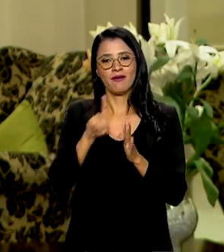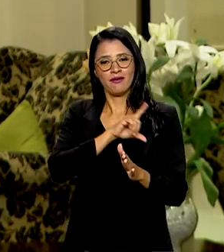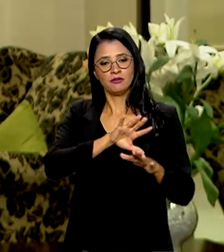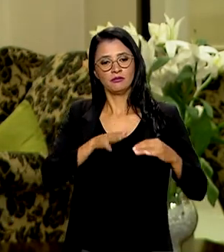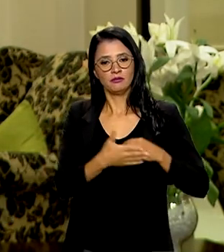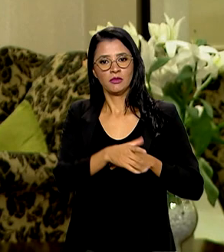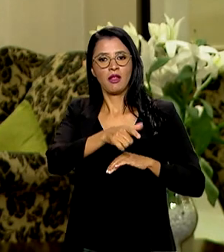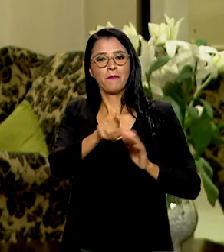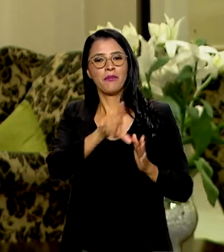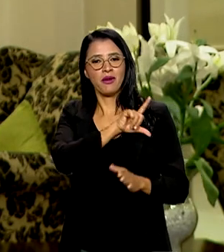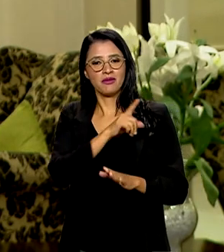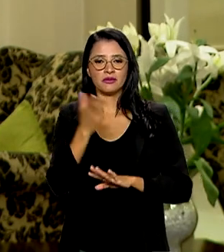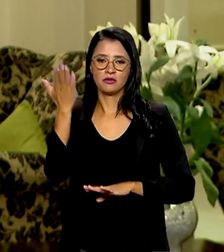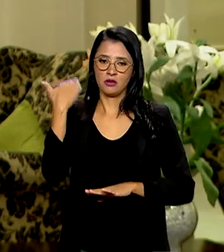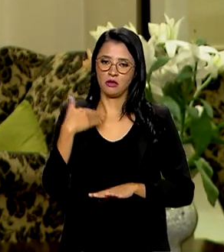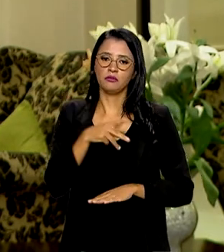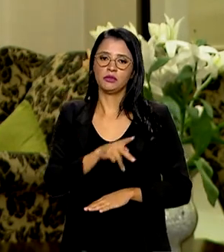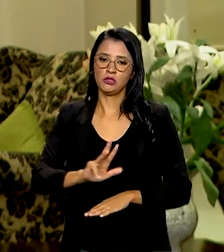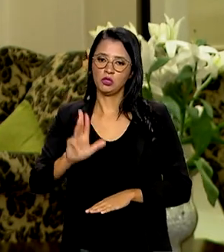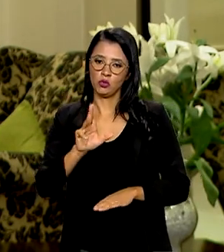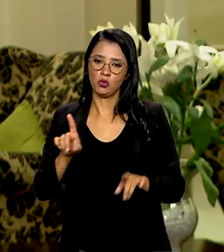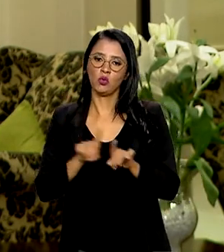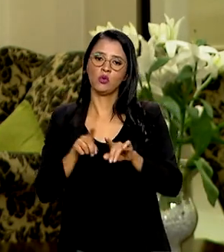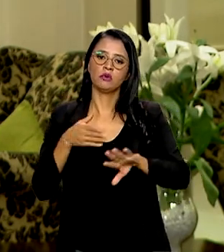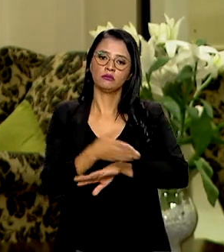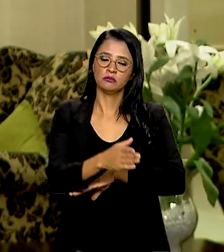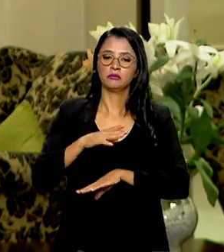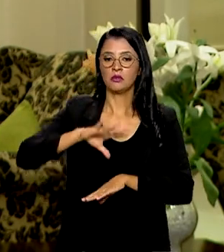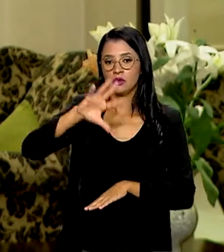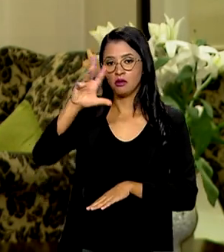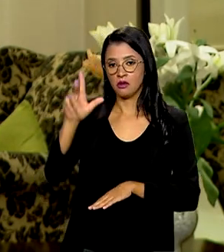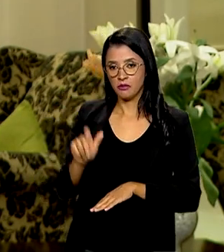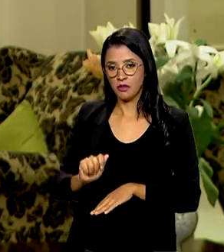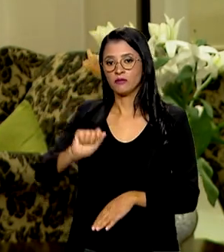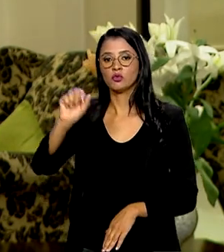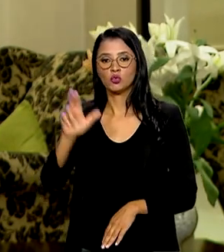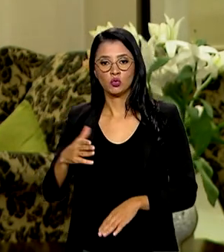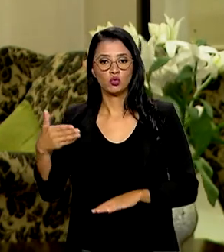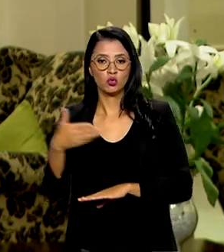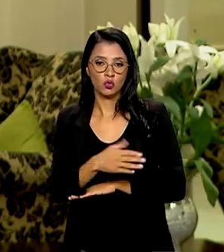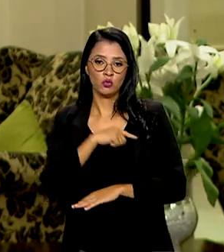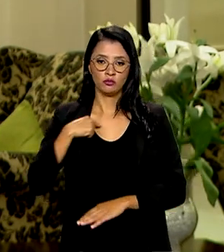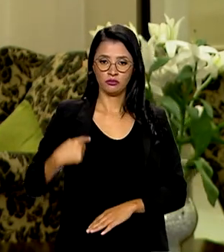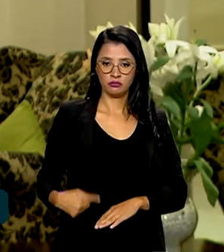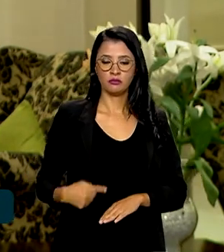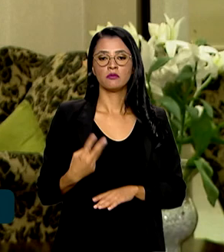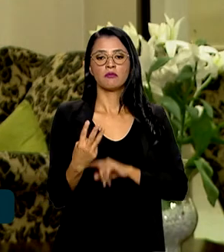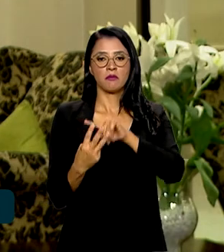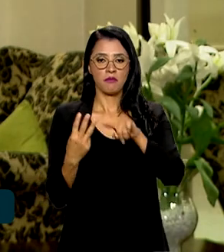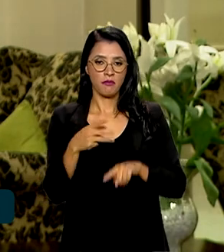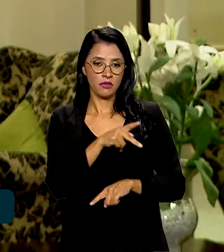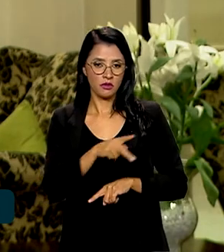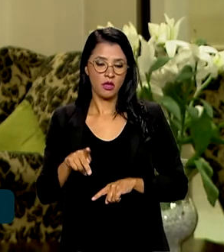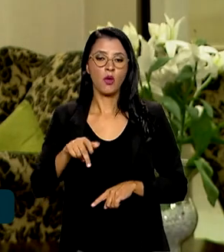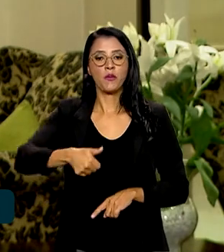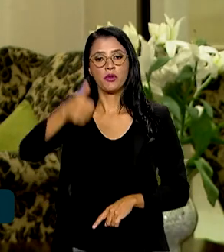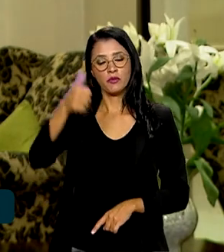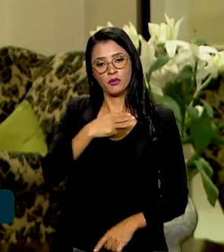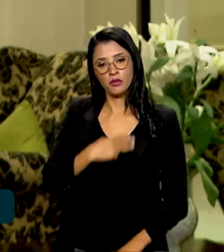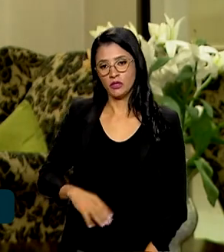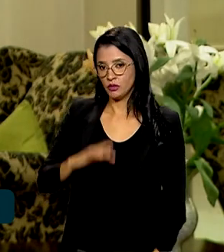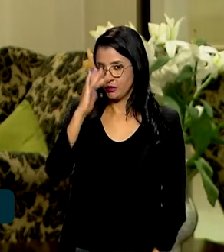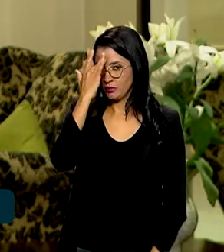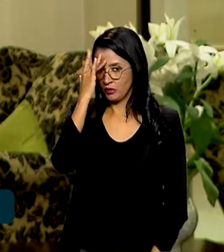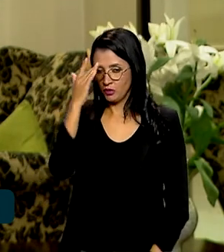presidente Lula, participam os presidentes da África do Sul, Cyril Ramaphosa, e da China, Xi Jinping, e o primeiro-ministro da Índia,